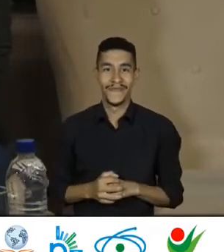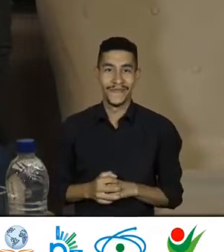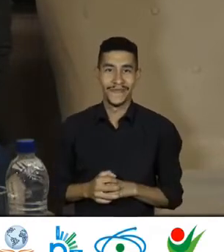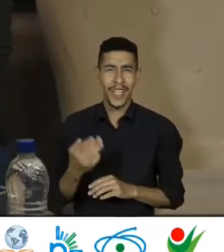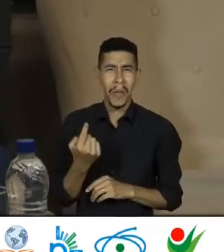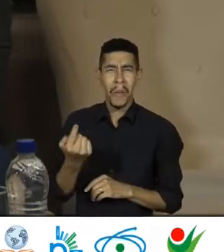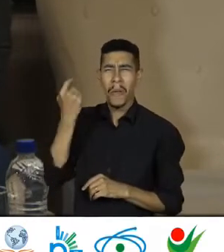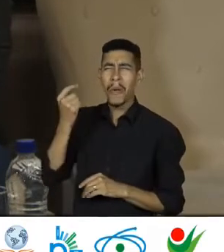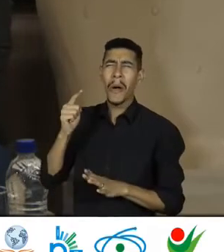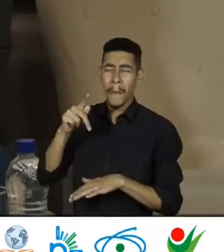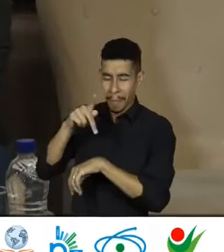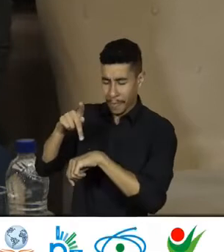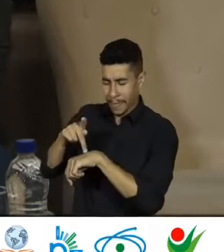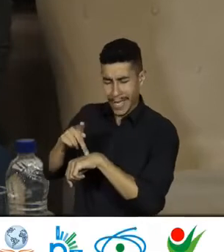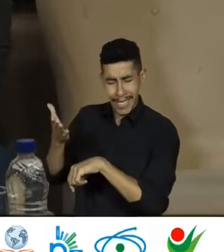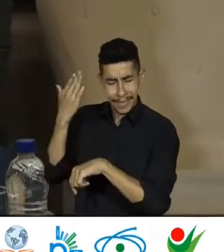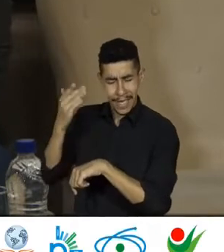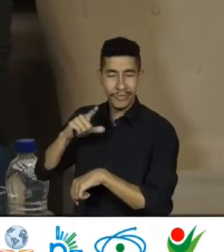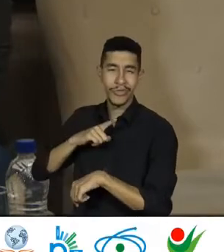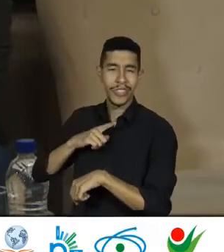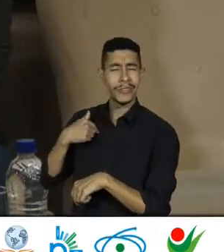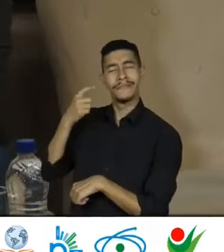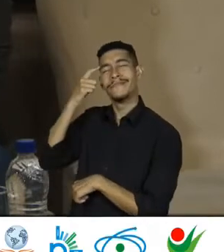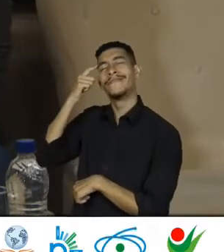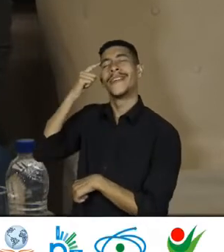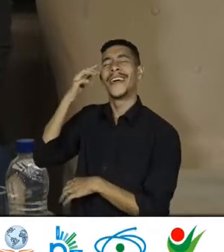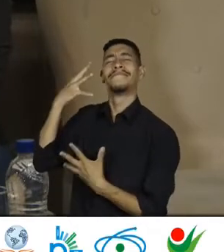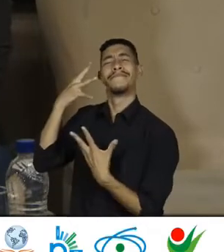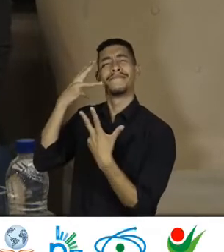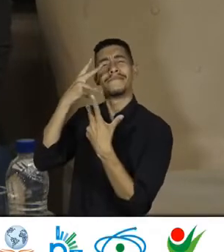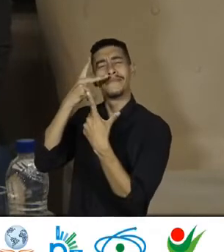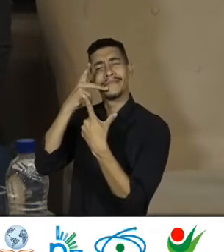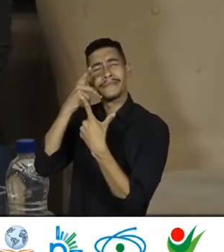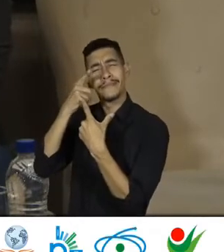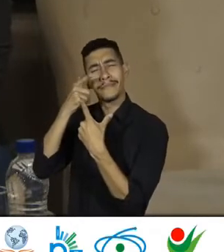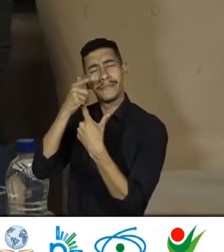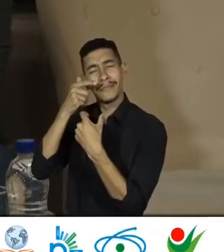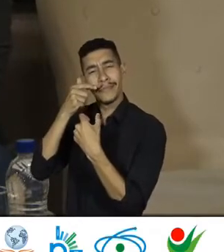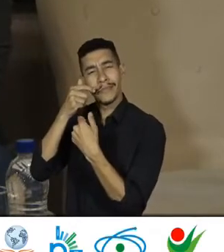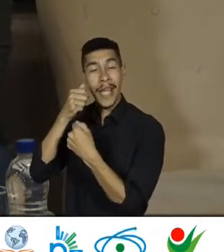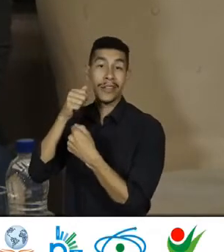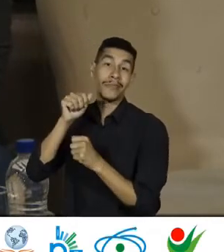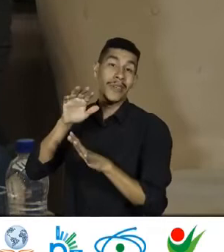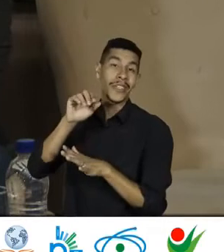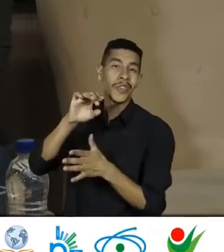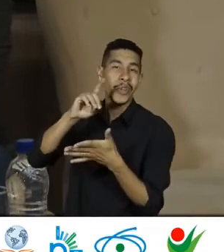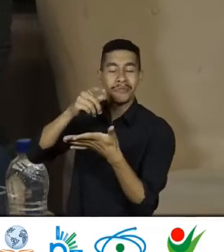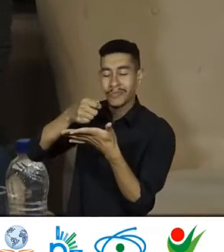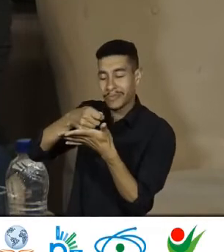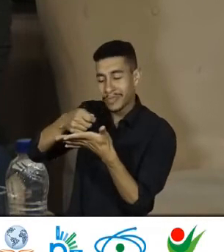vez tivemos um país E pensávamos que era belo Procure no Atlas E você o encontrará